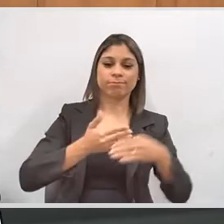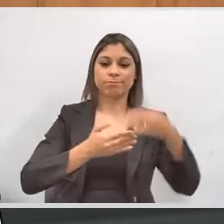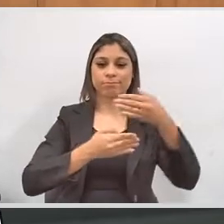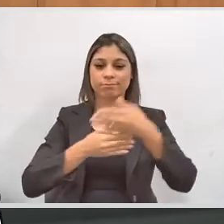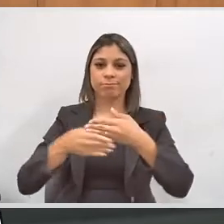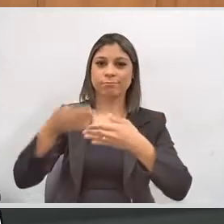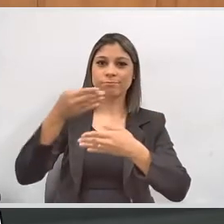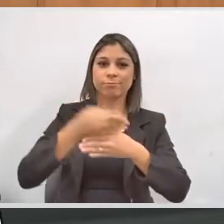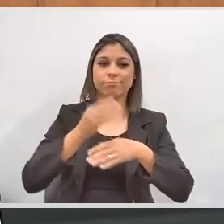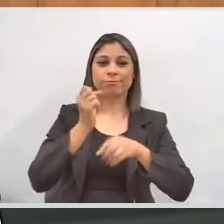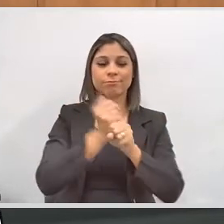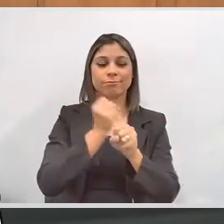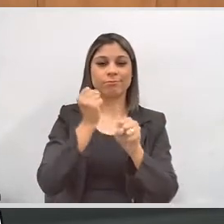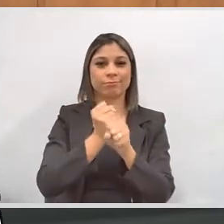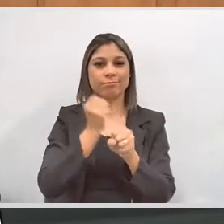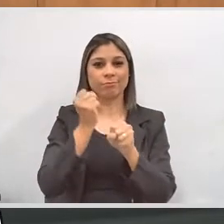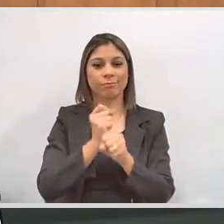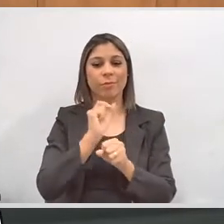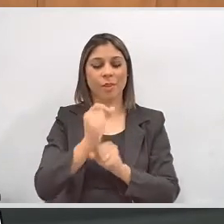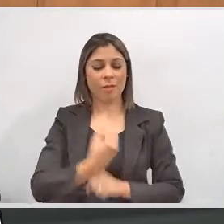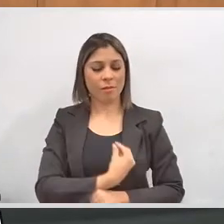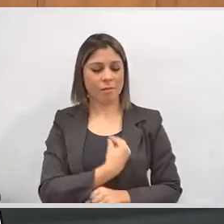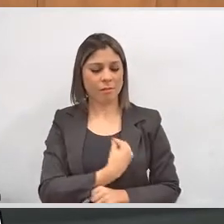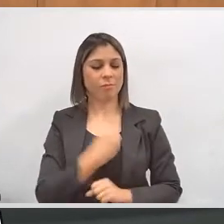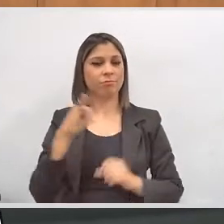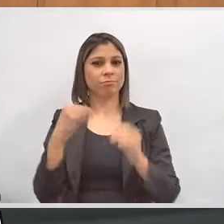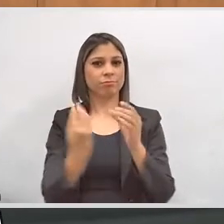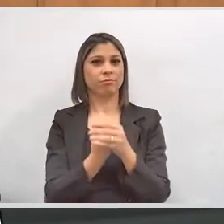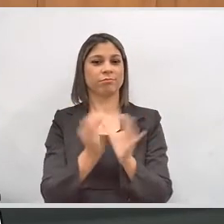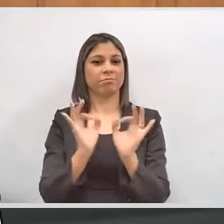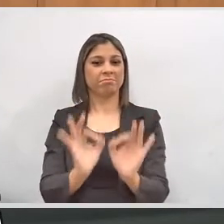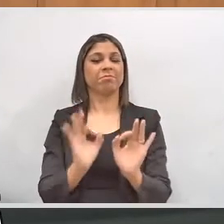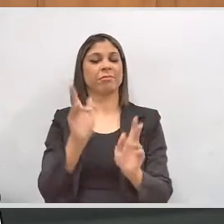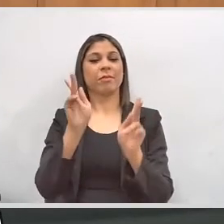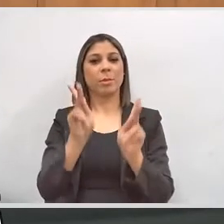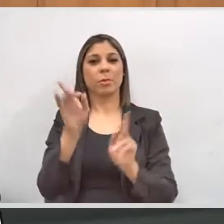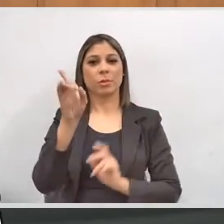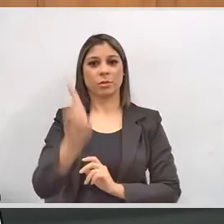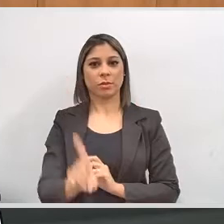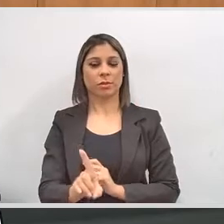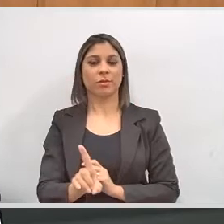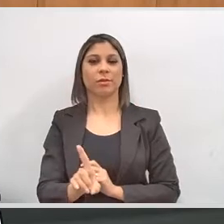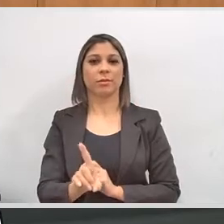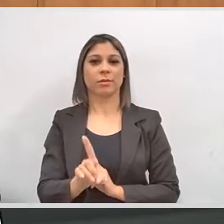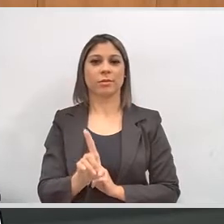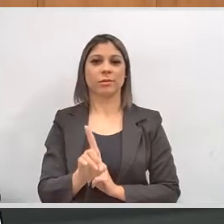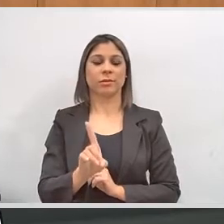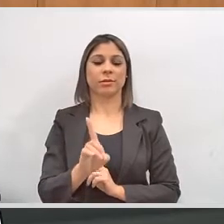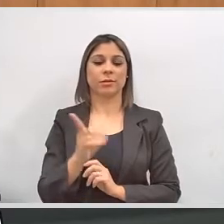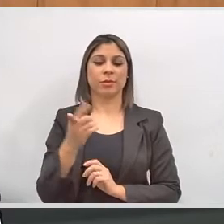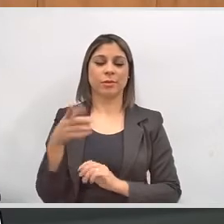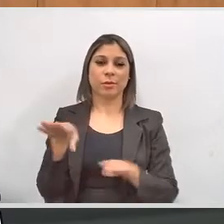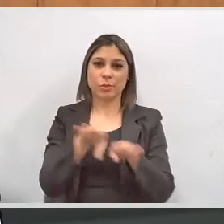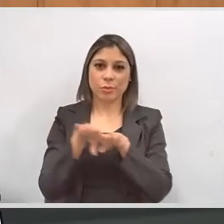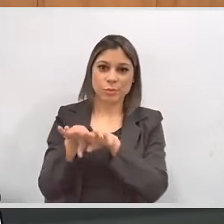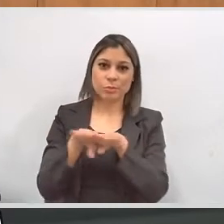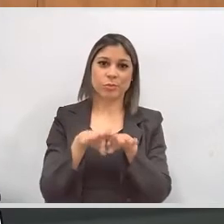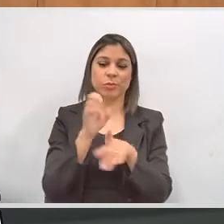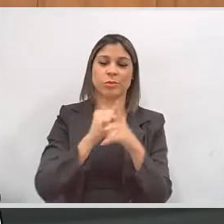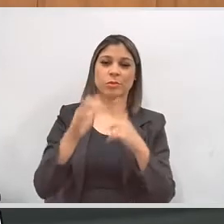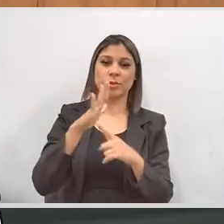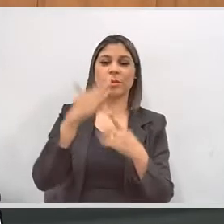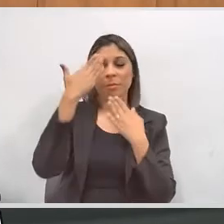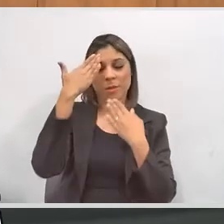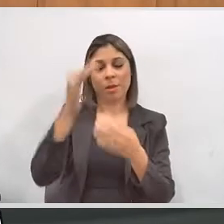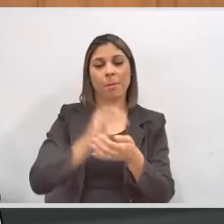tijolinho na construção dessa danania, dessa participação, dessa inclusão da pessoa com deficiência a nível de sociedade.